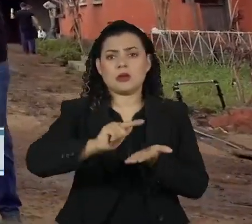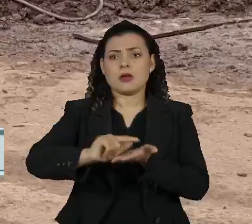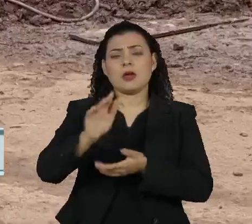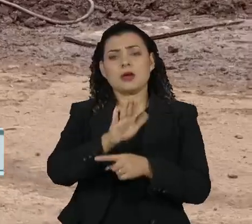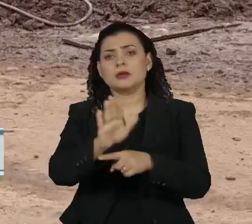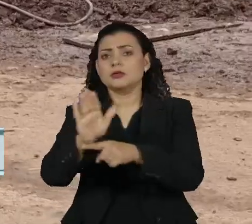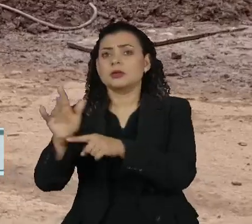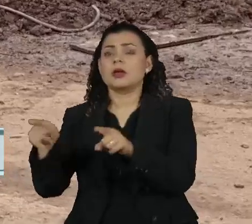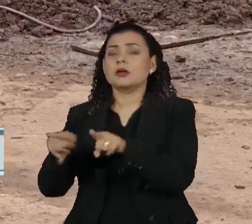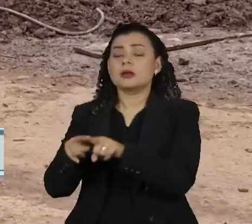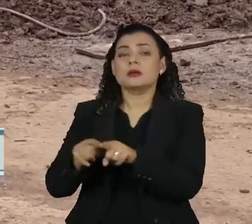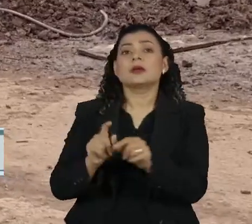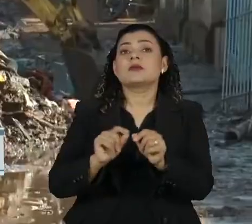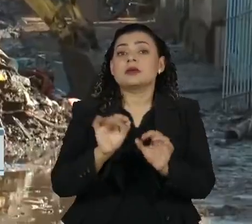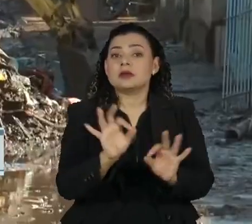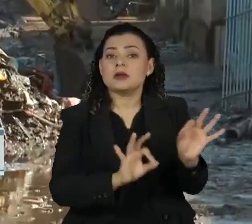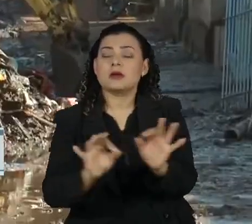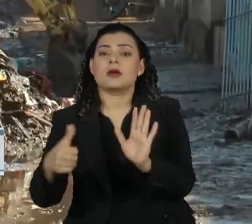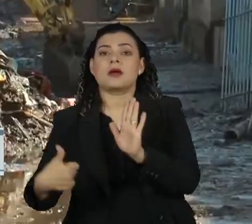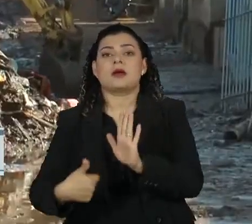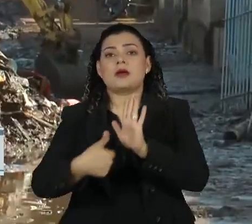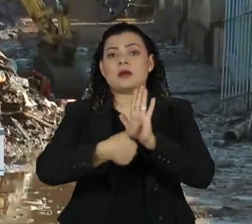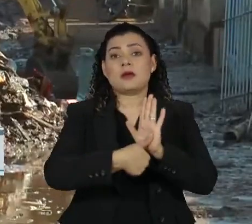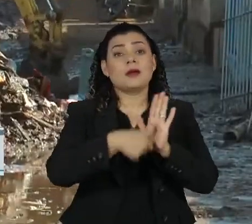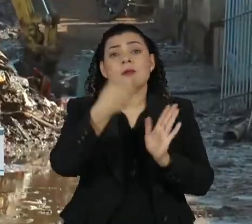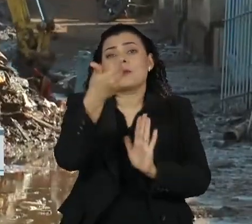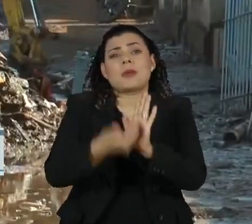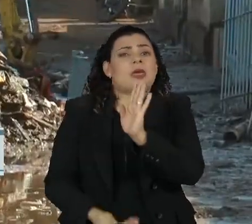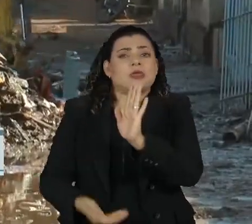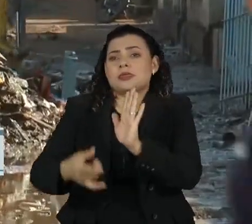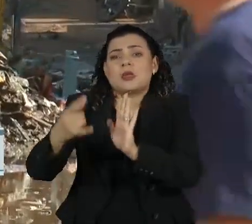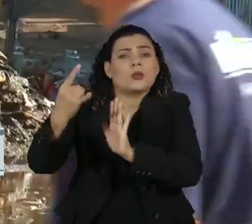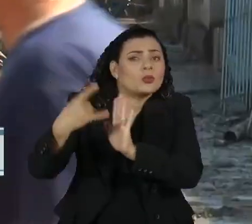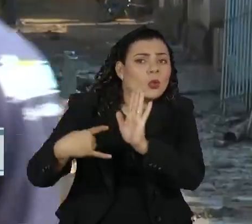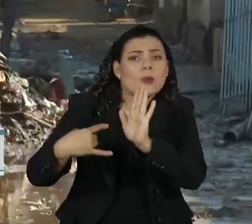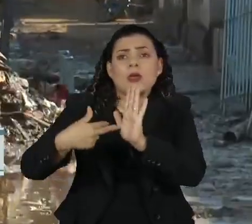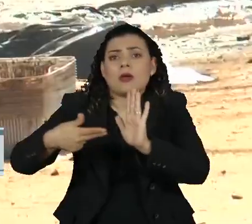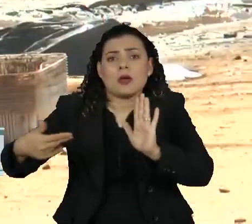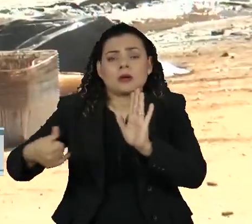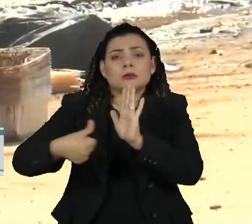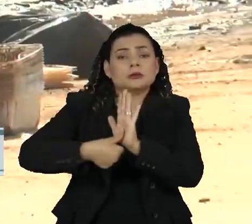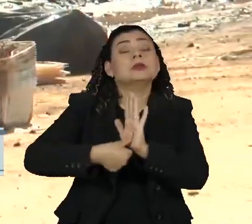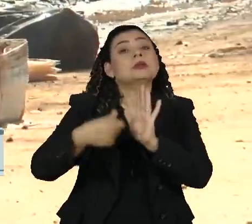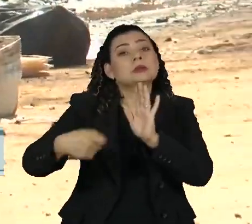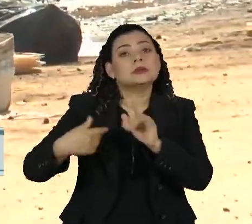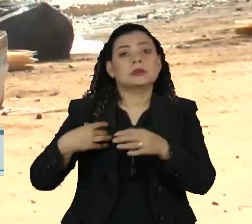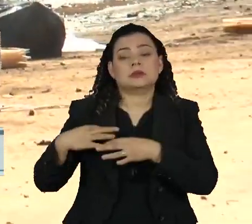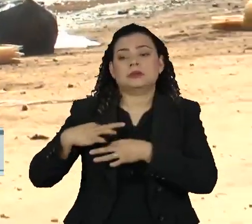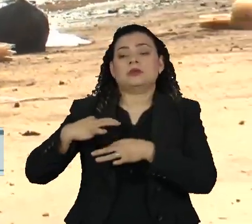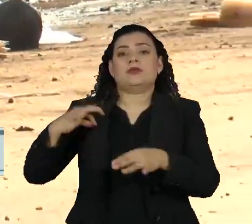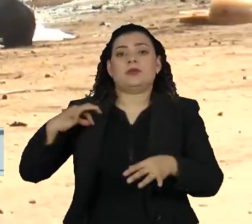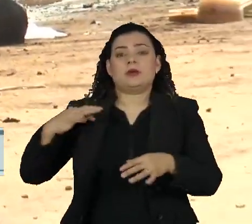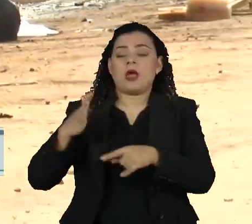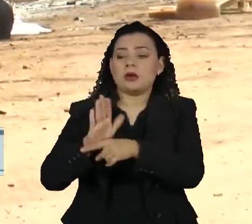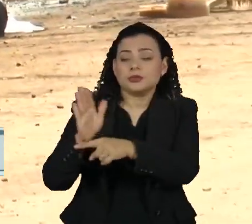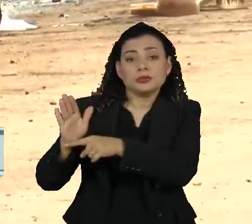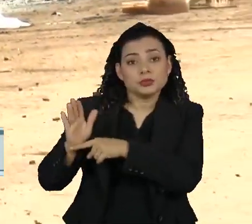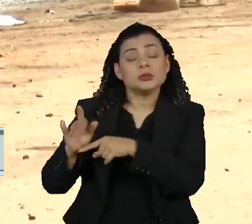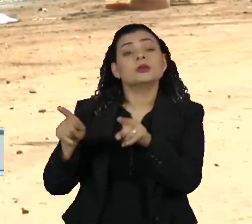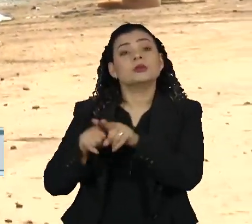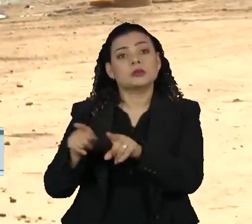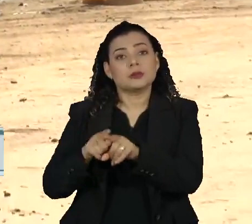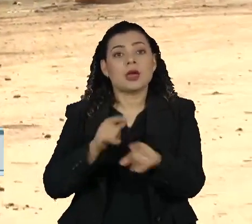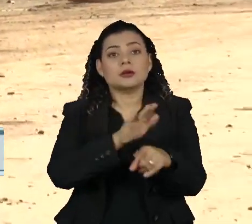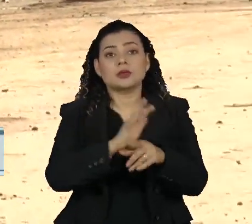carteiras de identidades para pessoas que perderam os documentos na enchente. Voluntários continuam chegando para